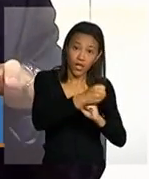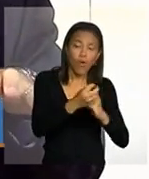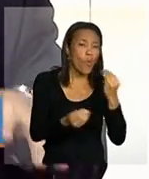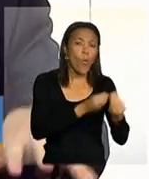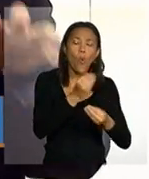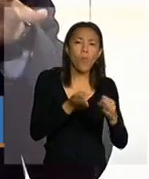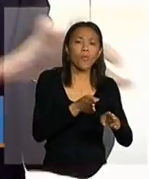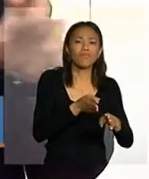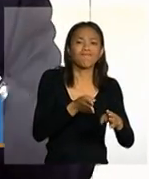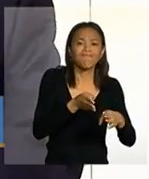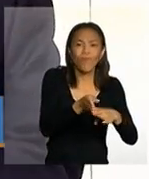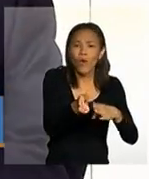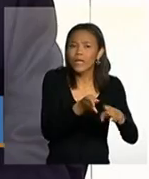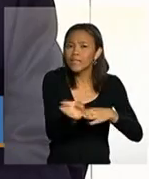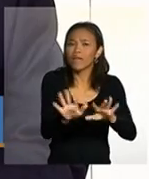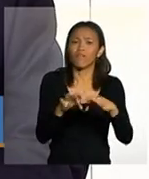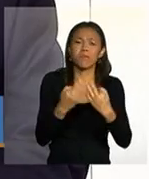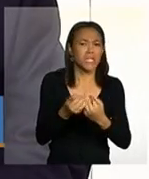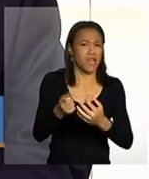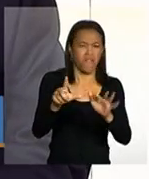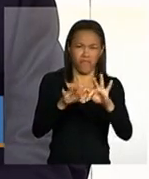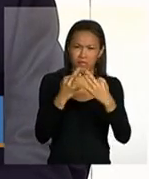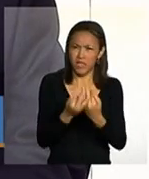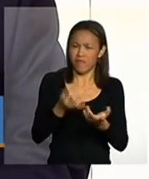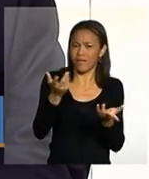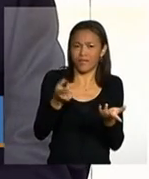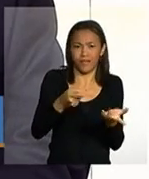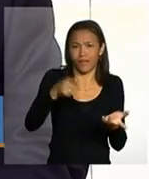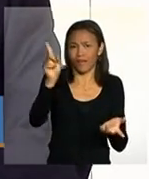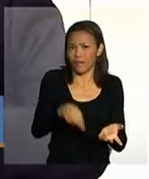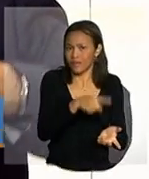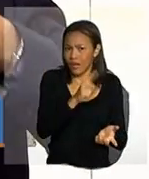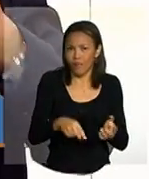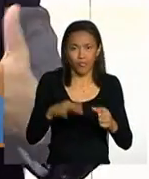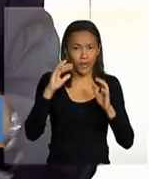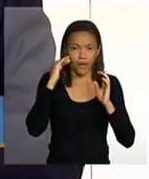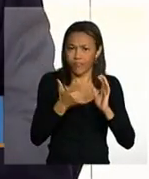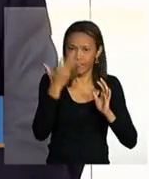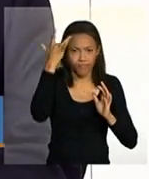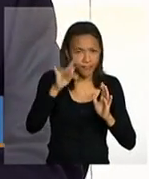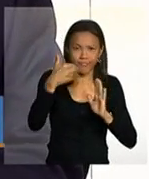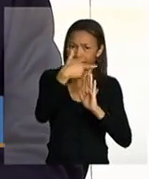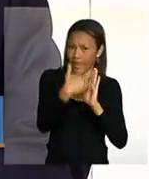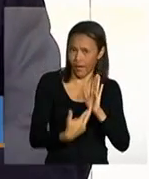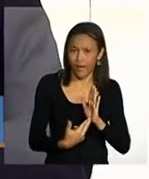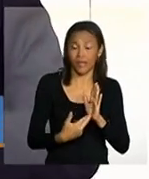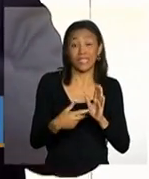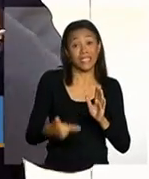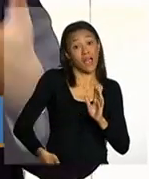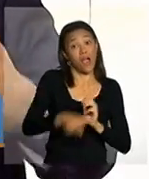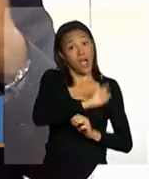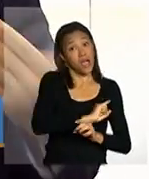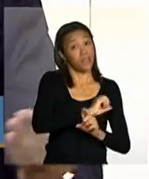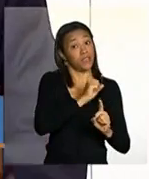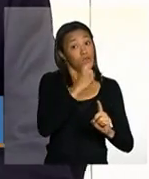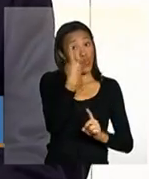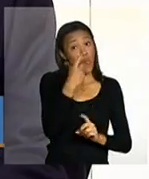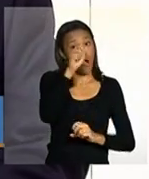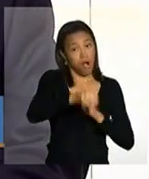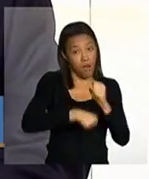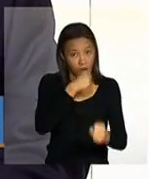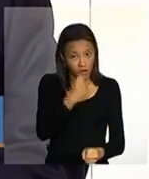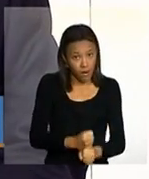familiar. Nenhuma família será cancelada por condicionalidade se não passar previamente por um trabalho de pelo menos um ano